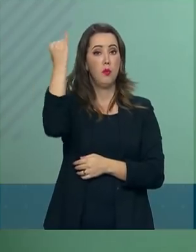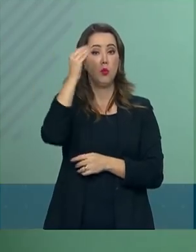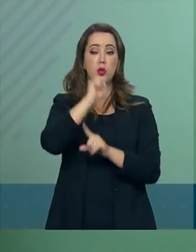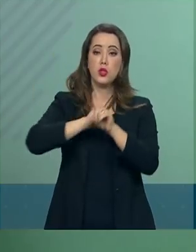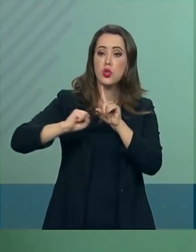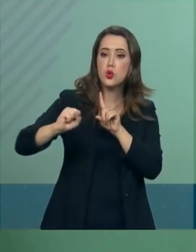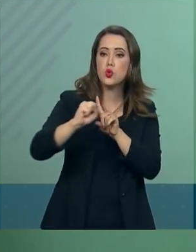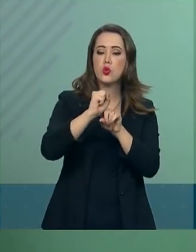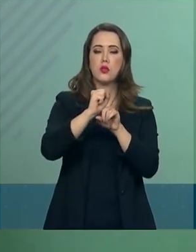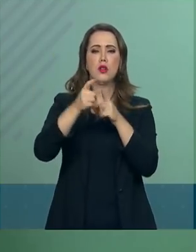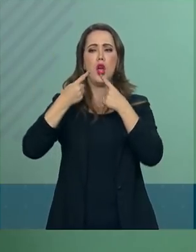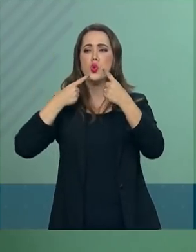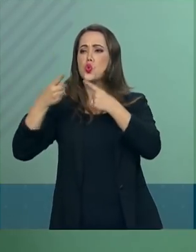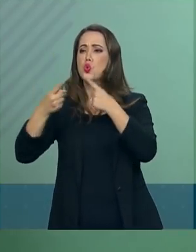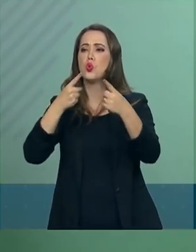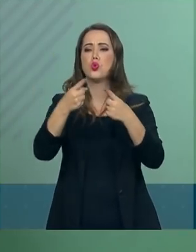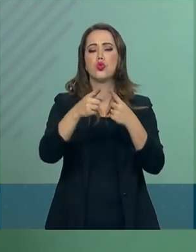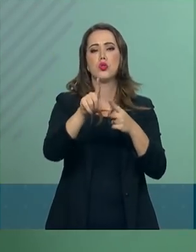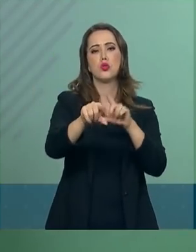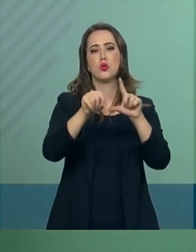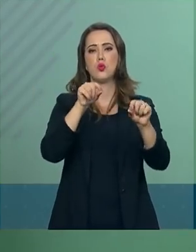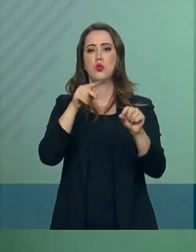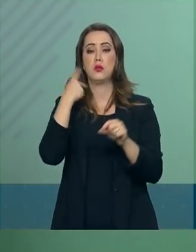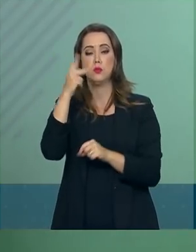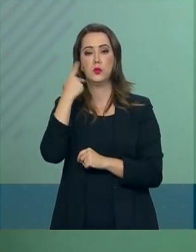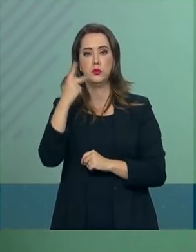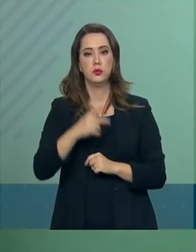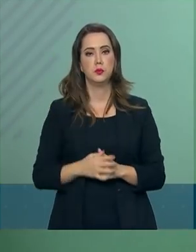nas discussões e decisões políticas.